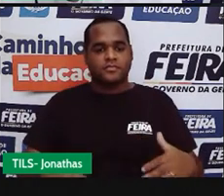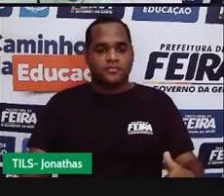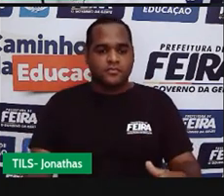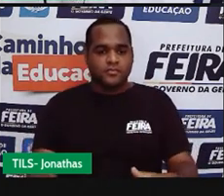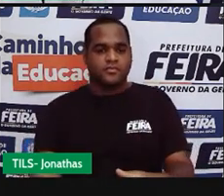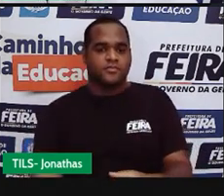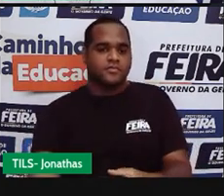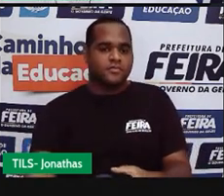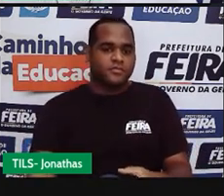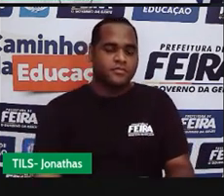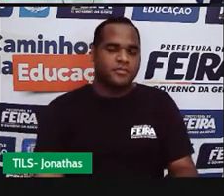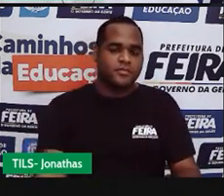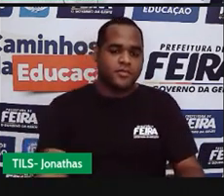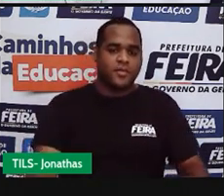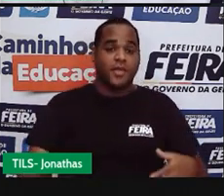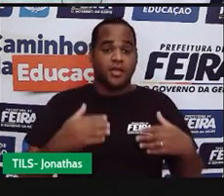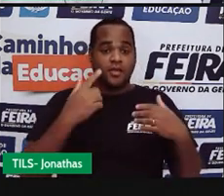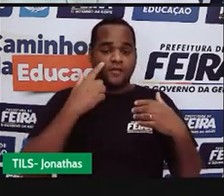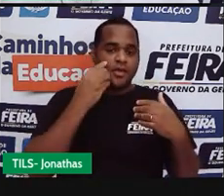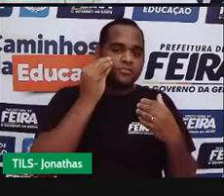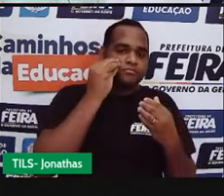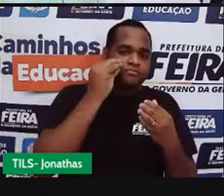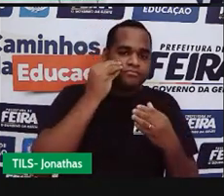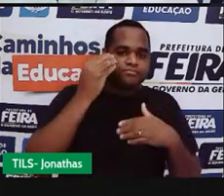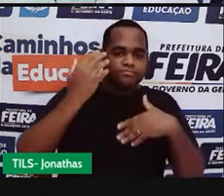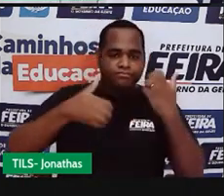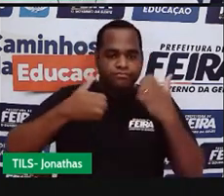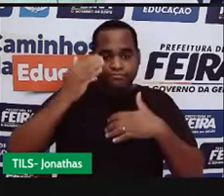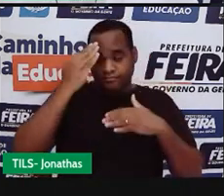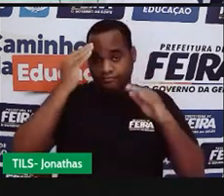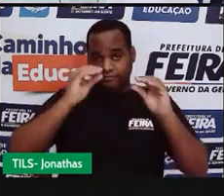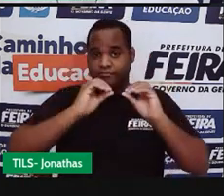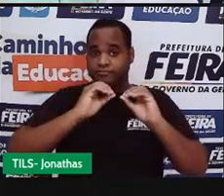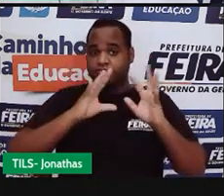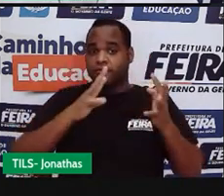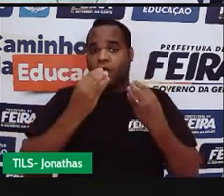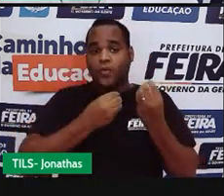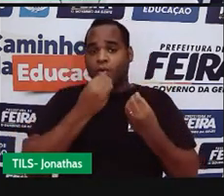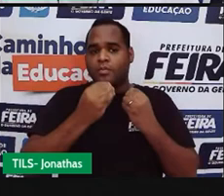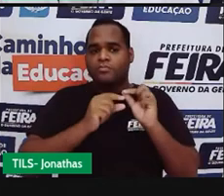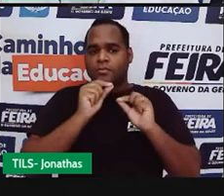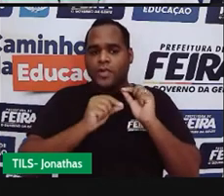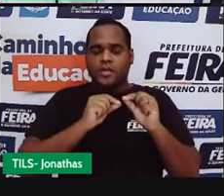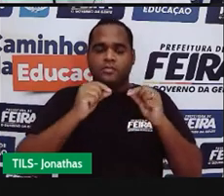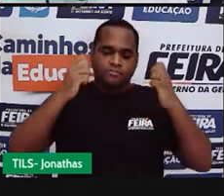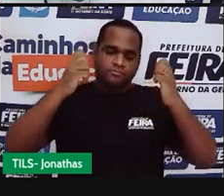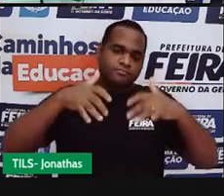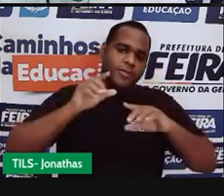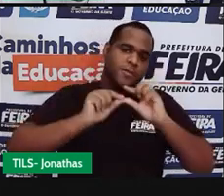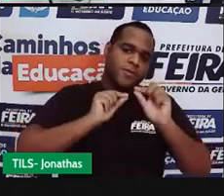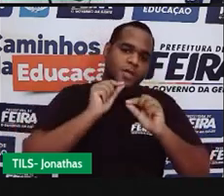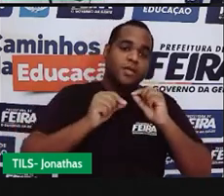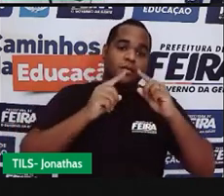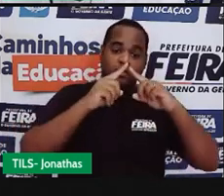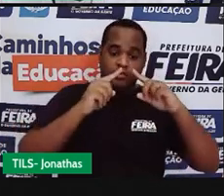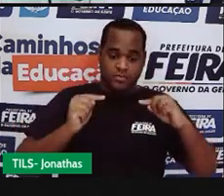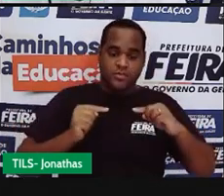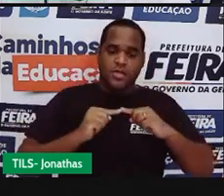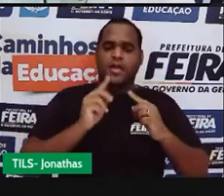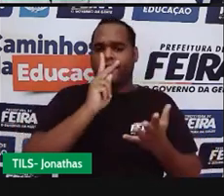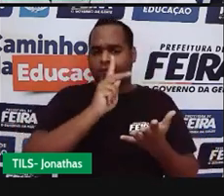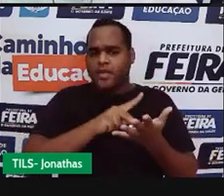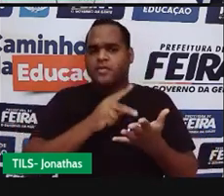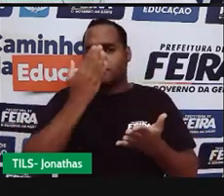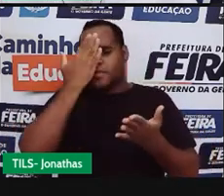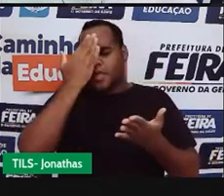tentar entender qual é a condição que faz um triângulo existir.